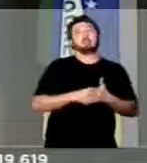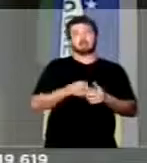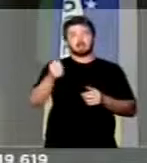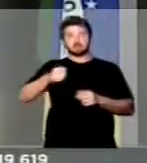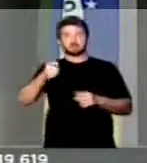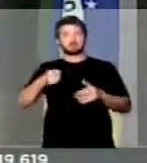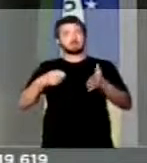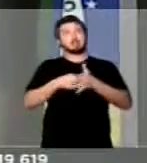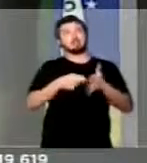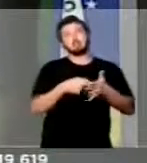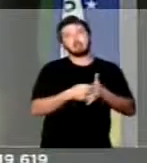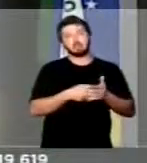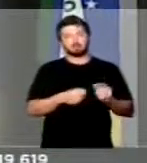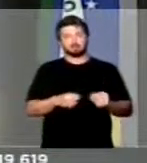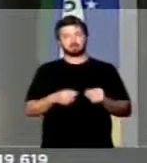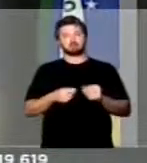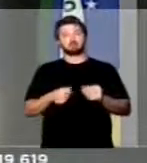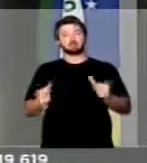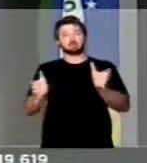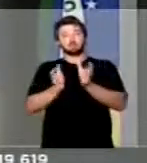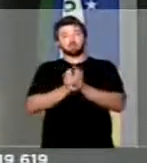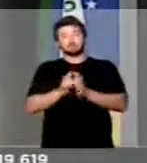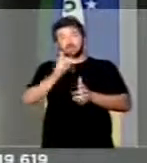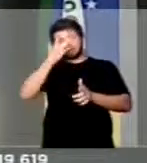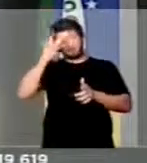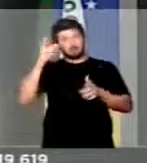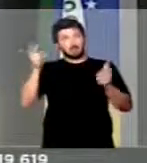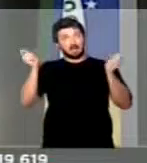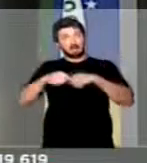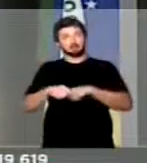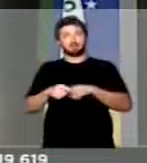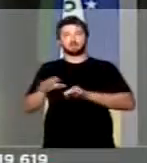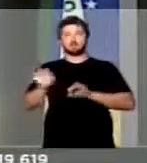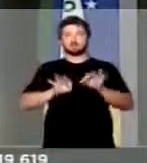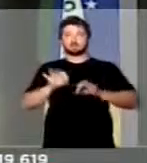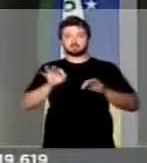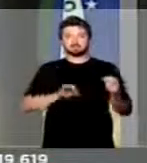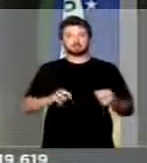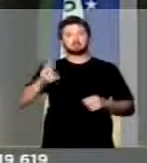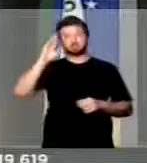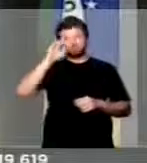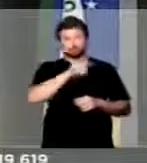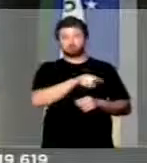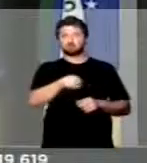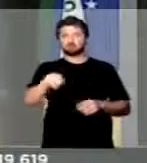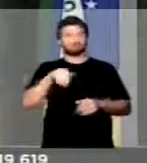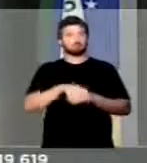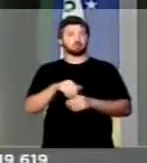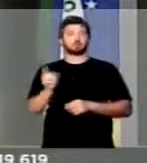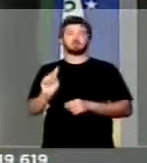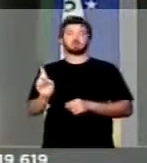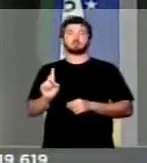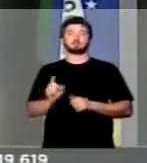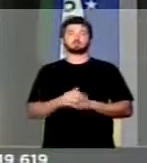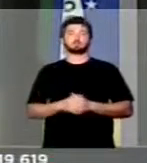associações, da capacidade de organização, os senhores votariam não.